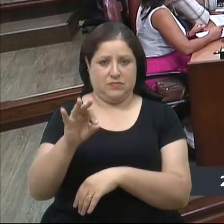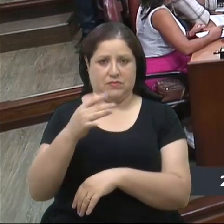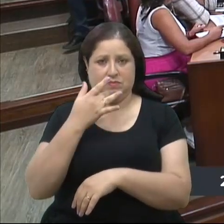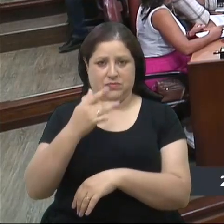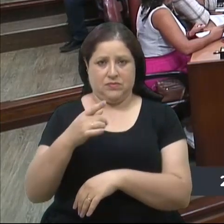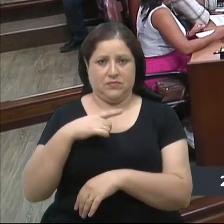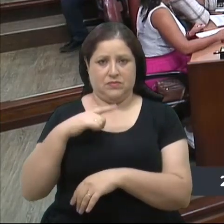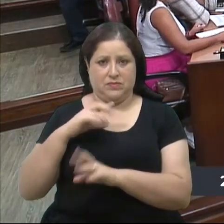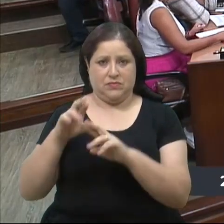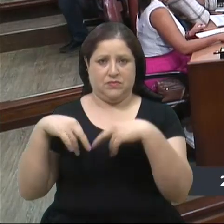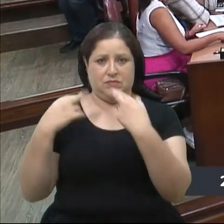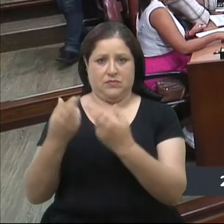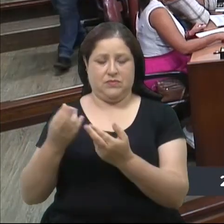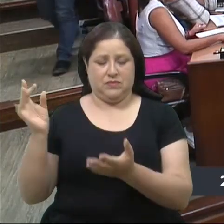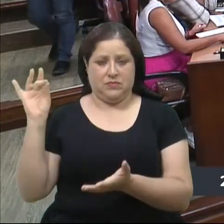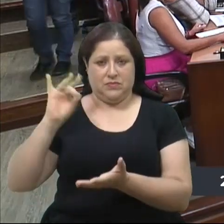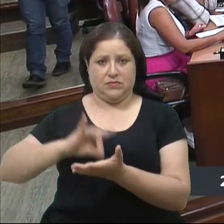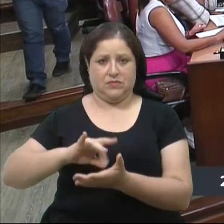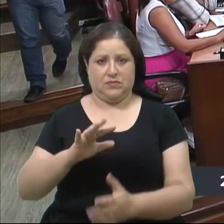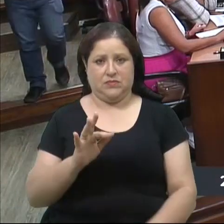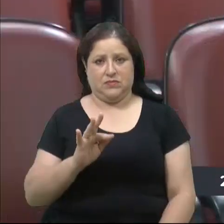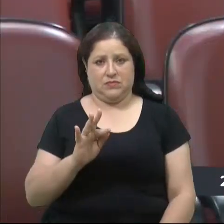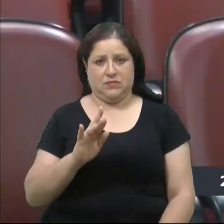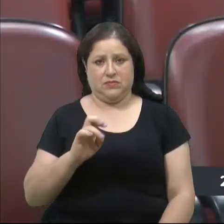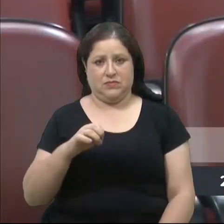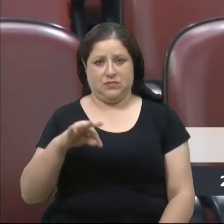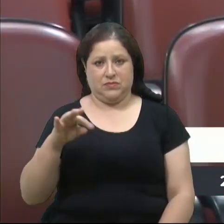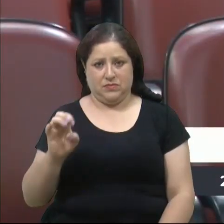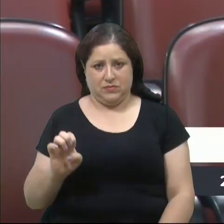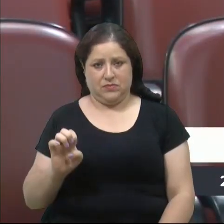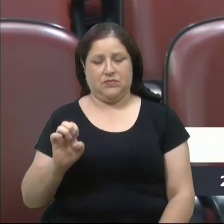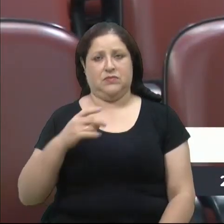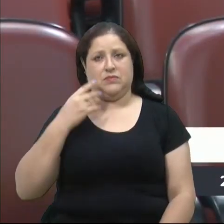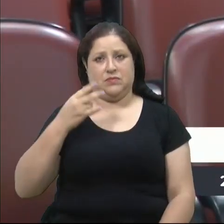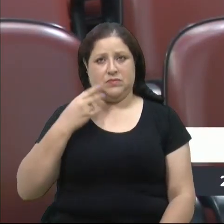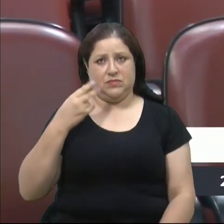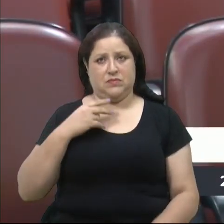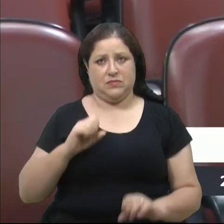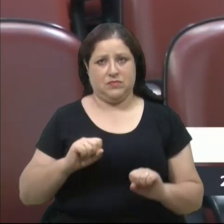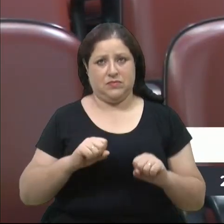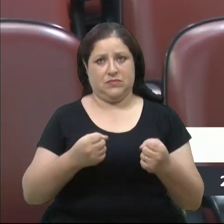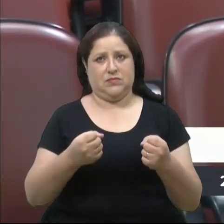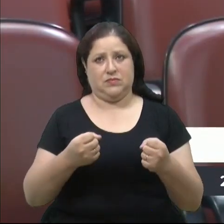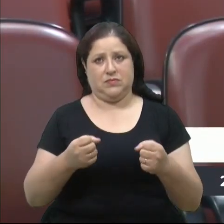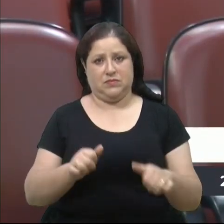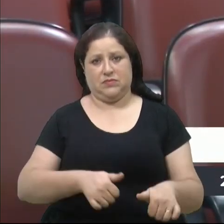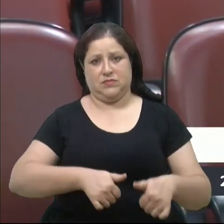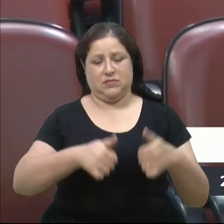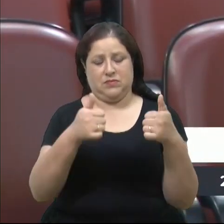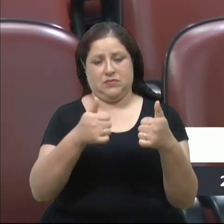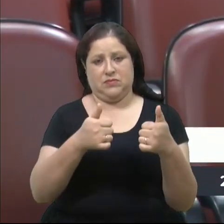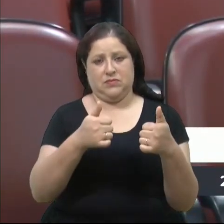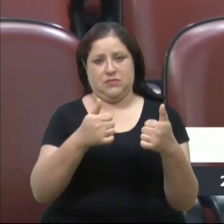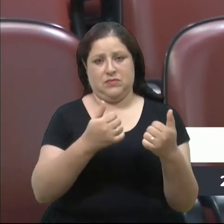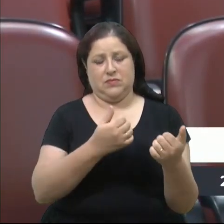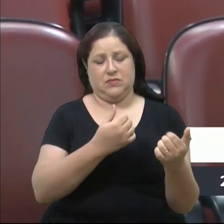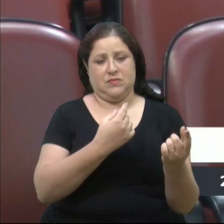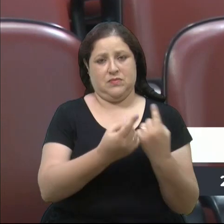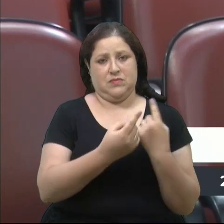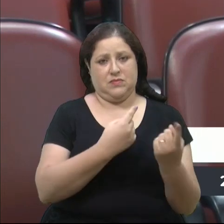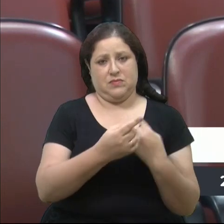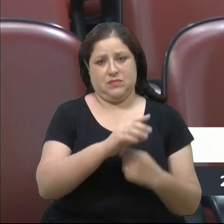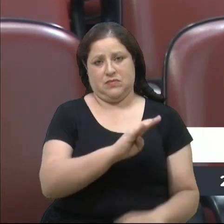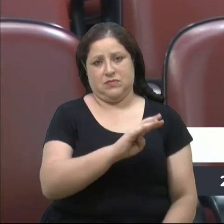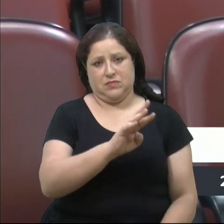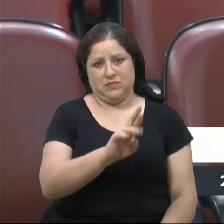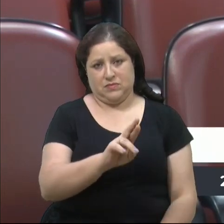a reunião para a instalação da Frente Parlamentar em Defesa das Melhorias na BR-116 e Rota do